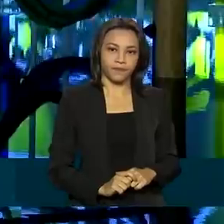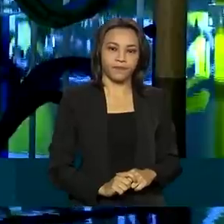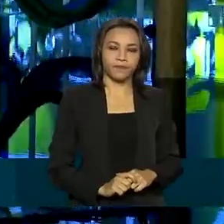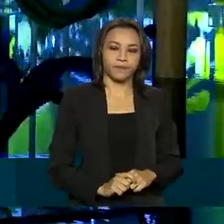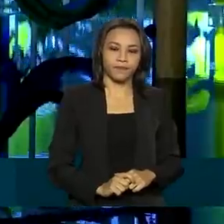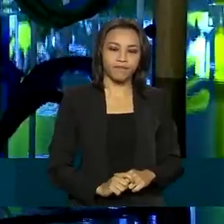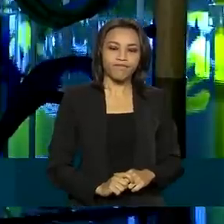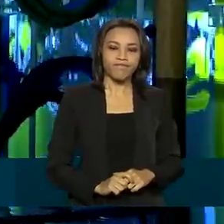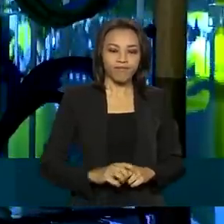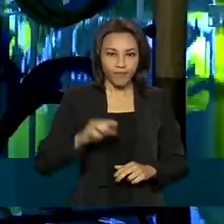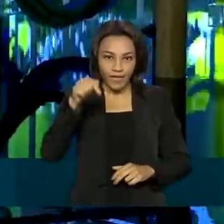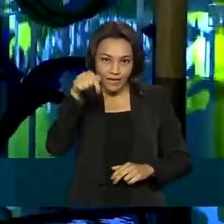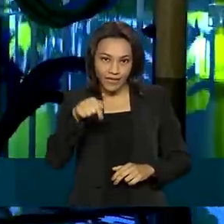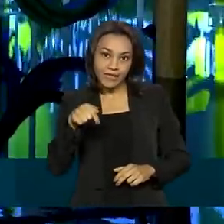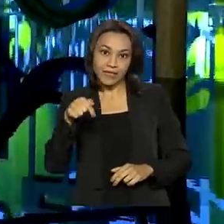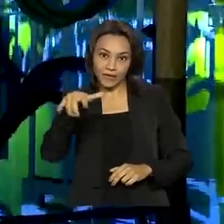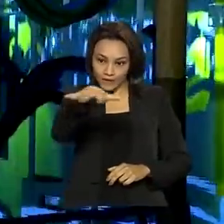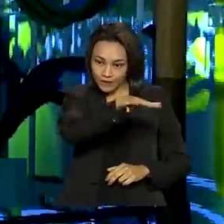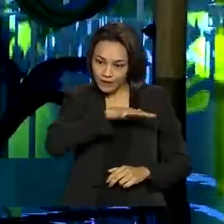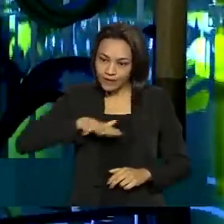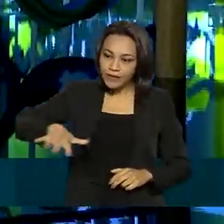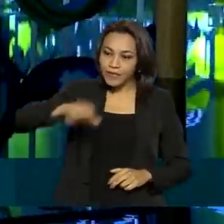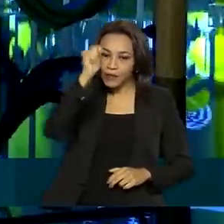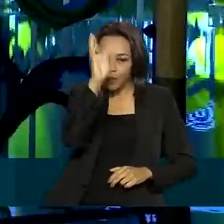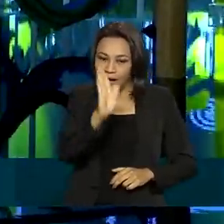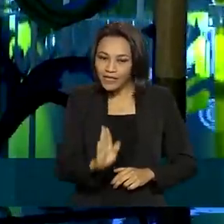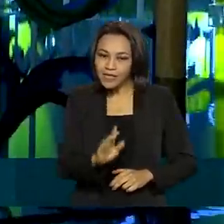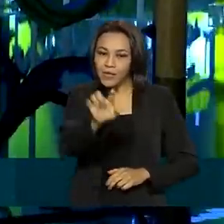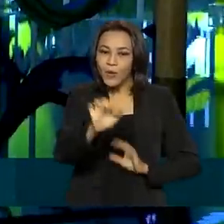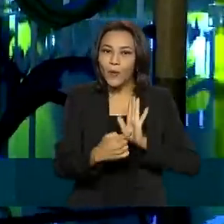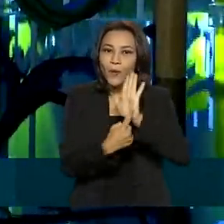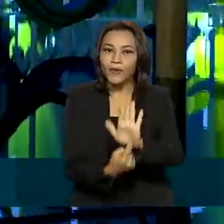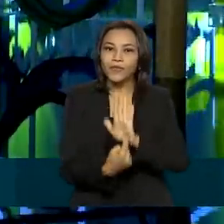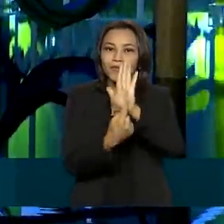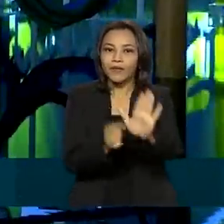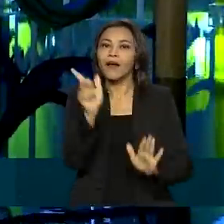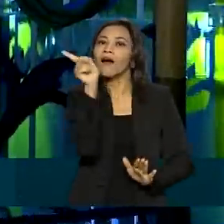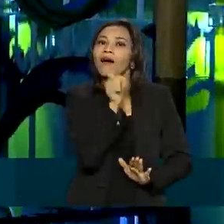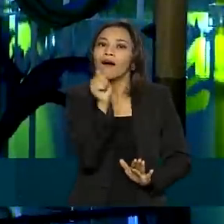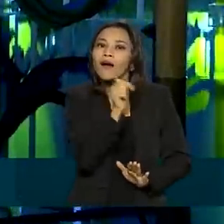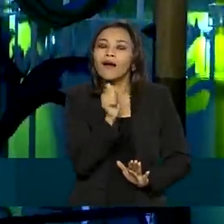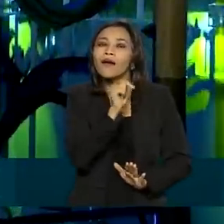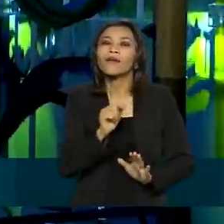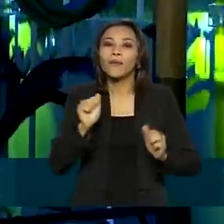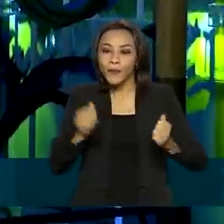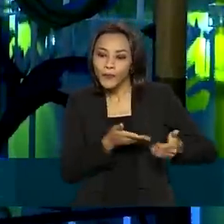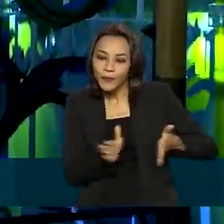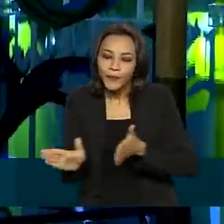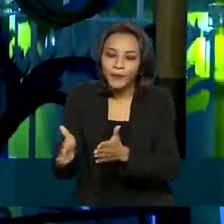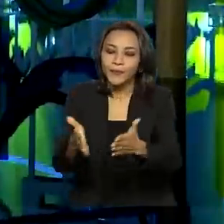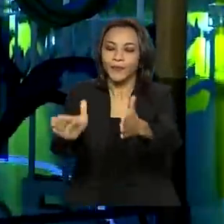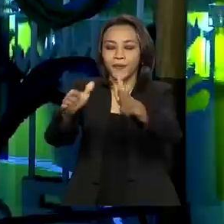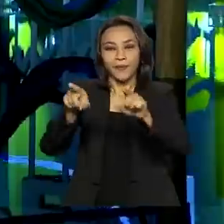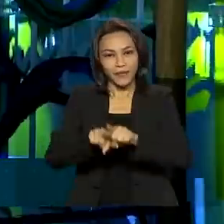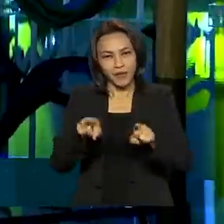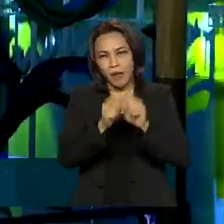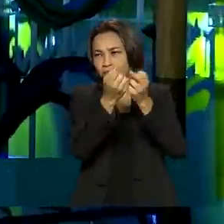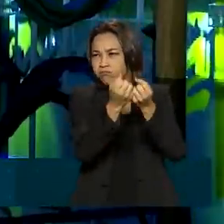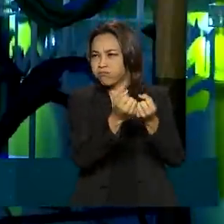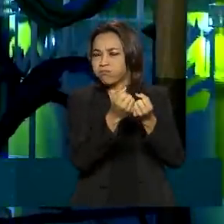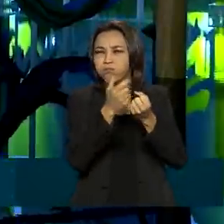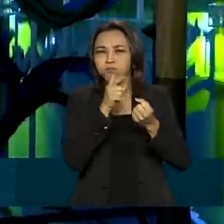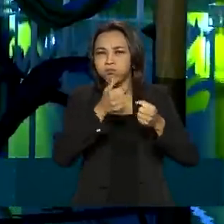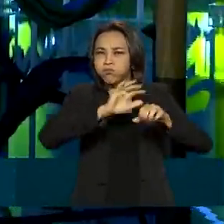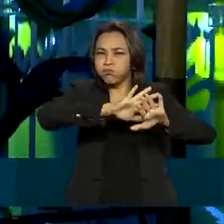No pavilhão do Brasil, a água faz referência aos rios e ao extenso litoral brasileiro. É como